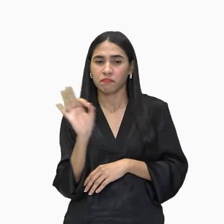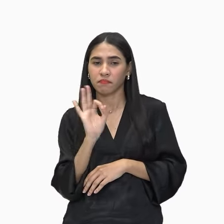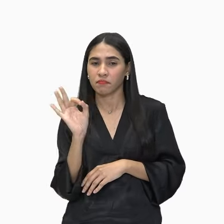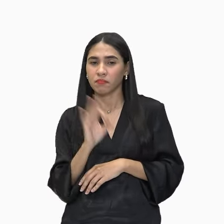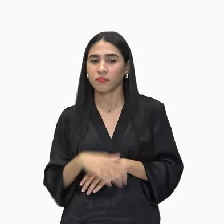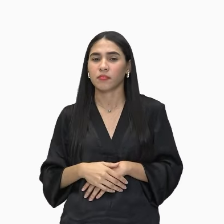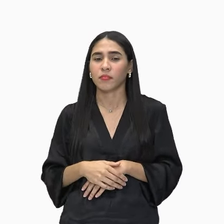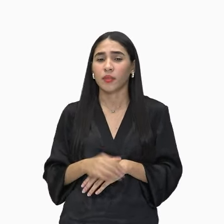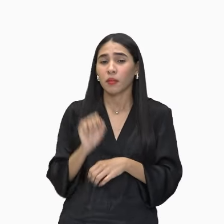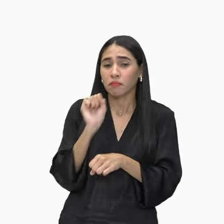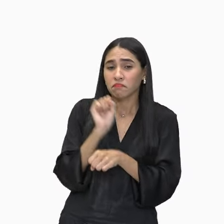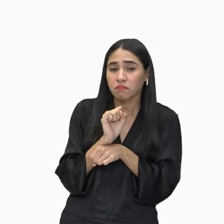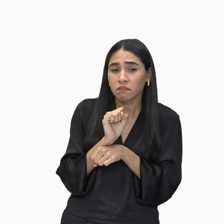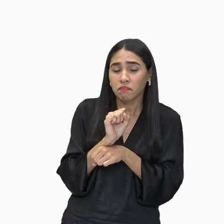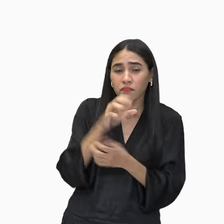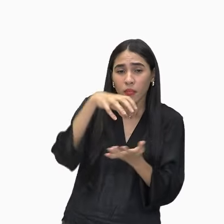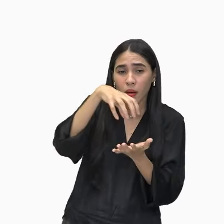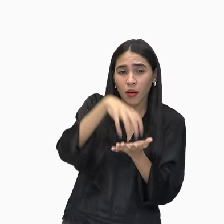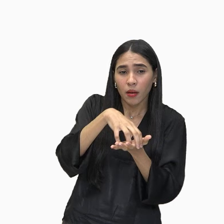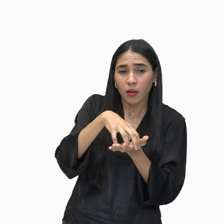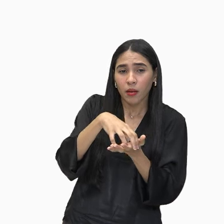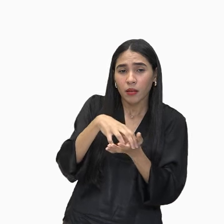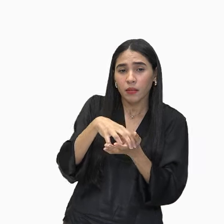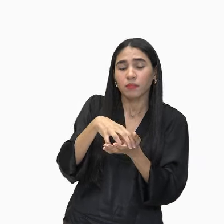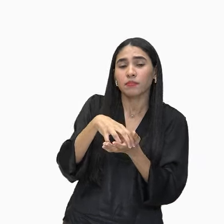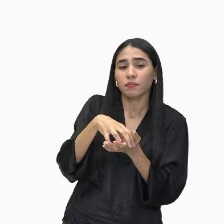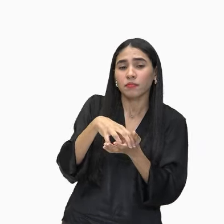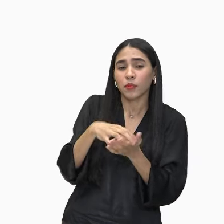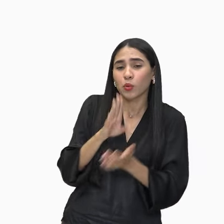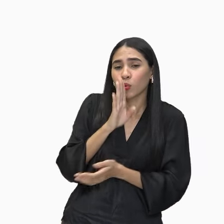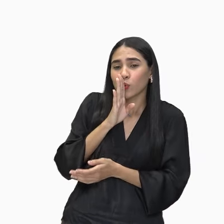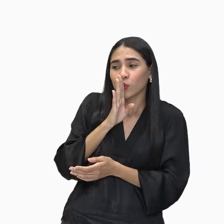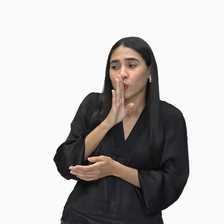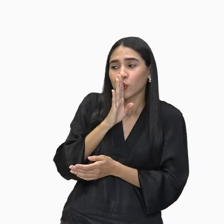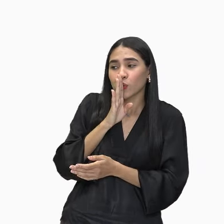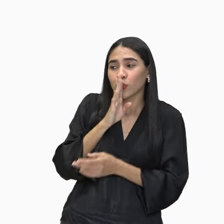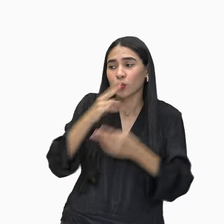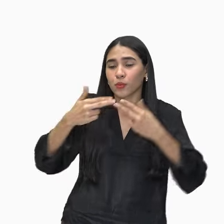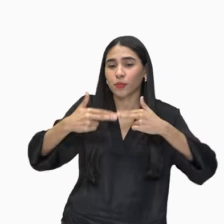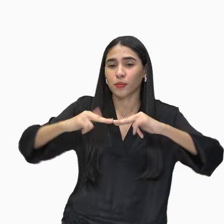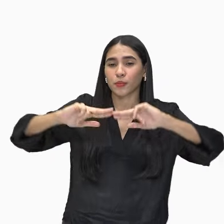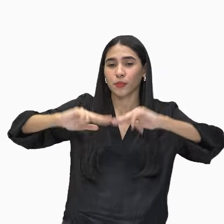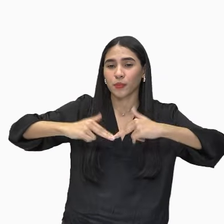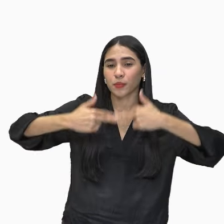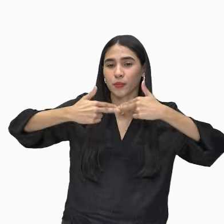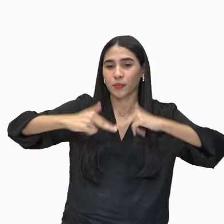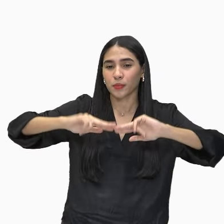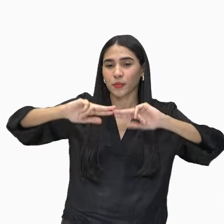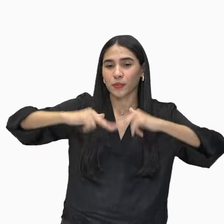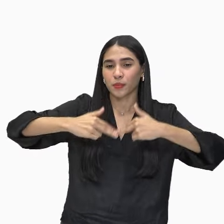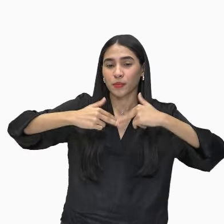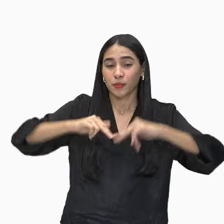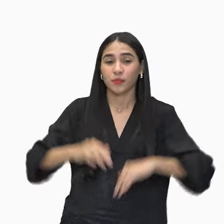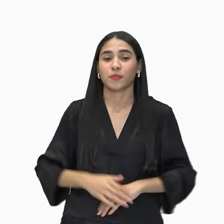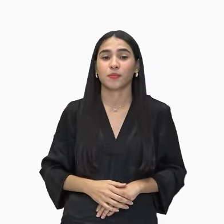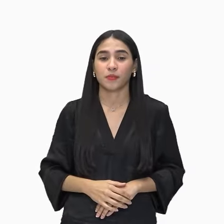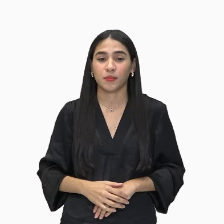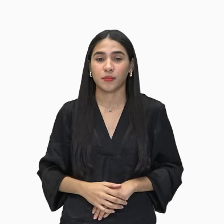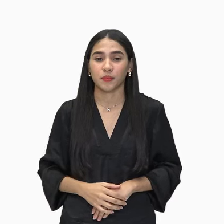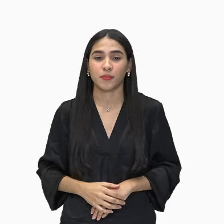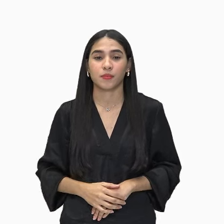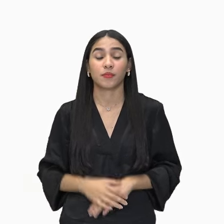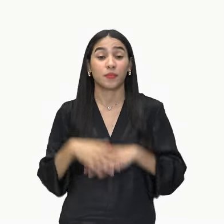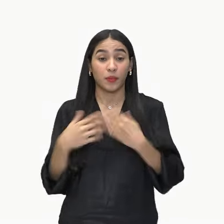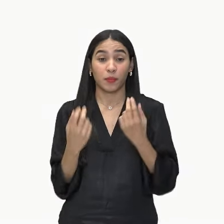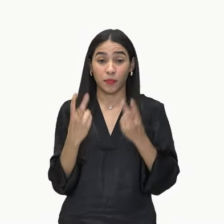Ficava no canto da maloca, trepado no geral de Paxiúba. Primeiras questões a abordar. Olhem